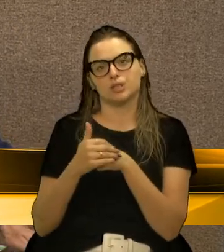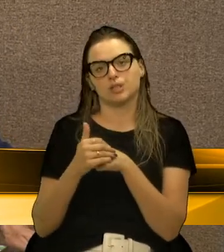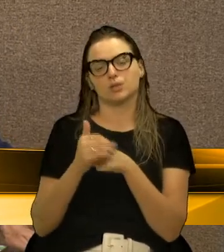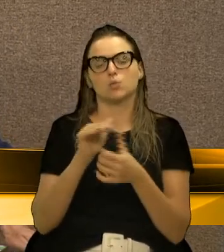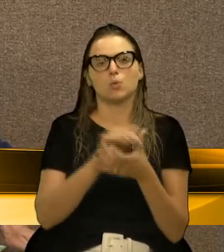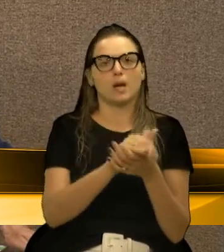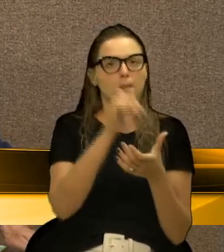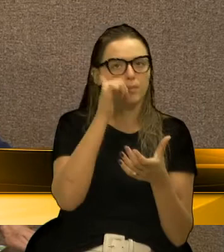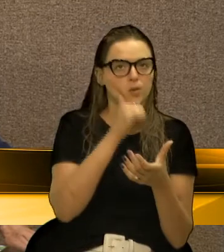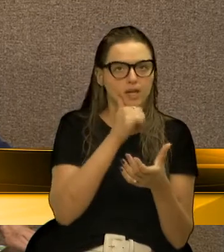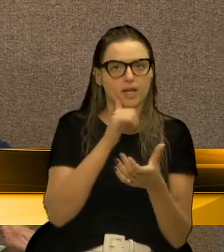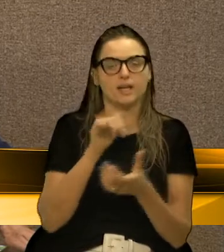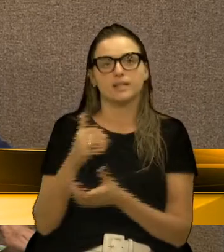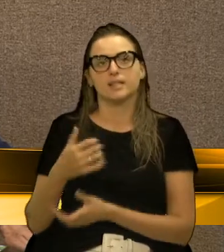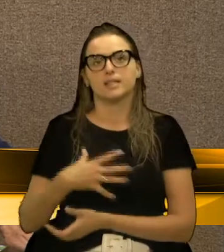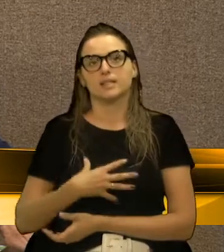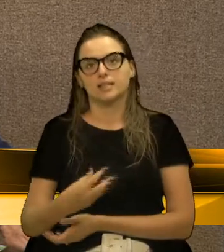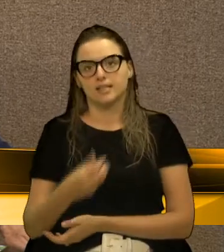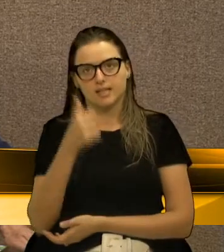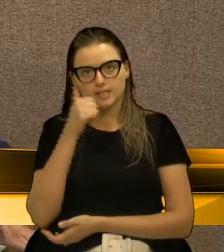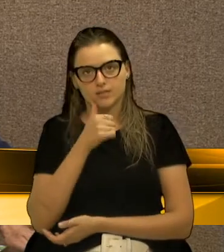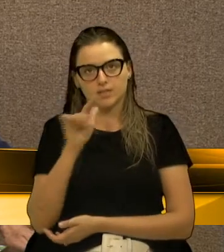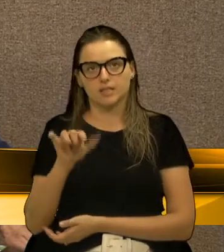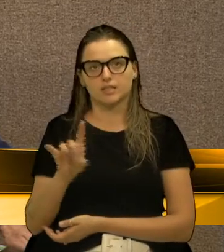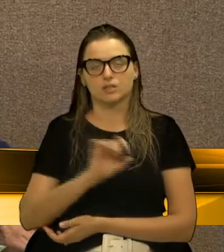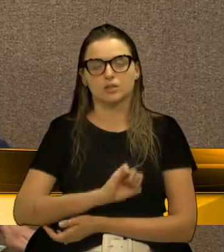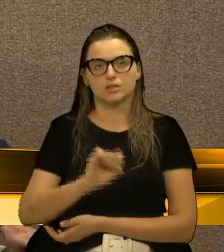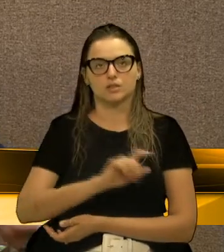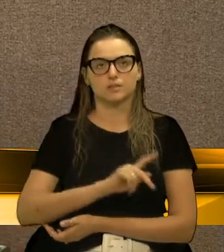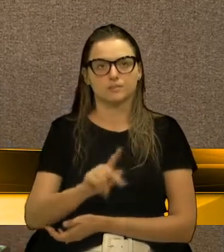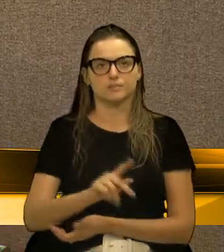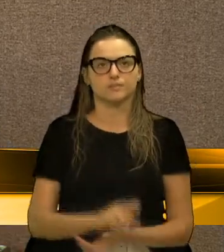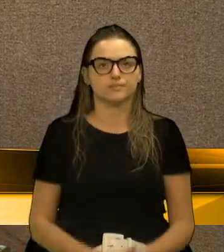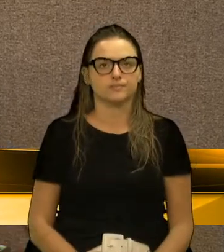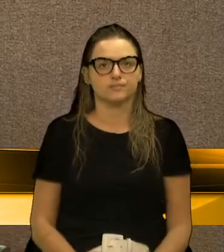esposa e às filhas. Era isso, senhor presidente.